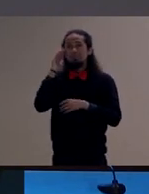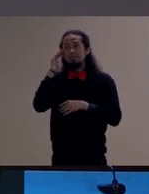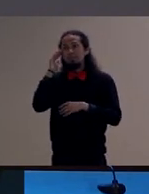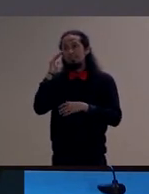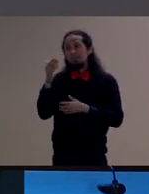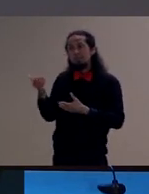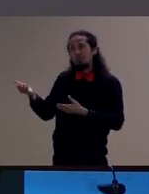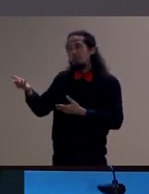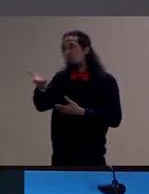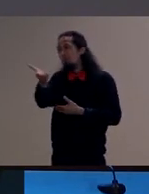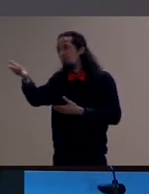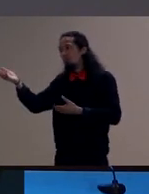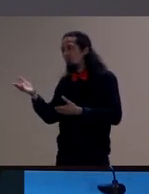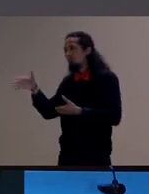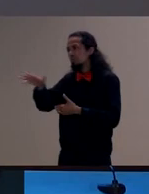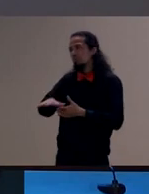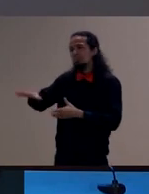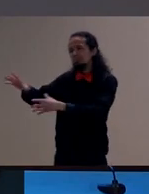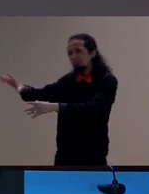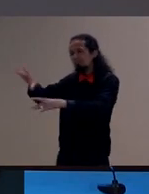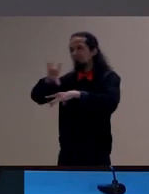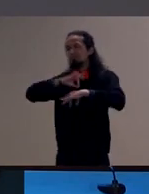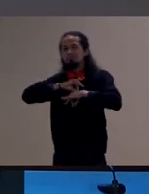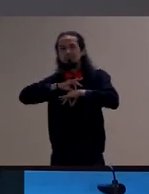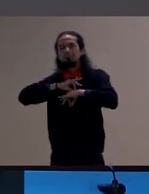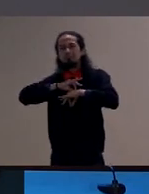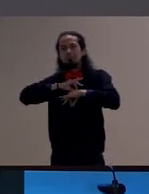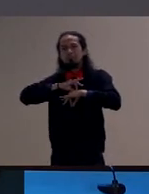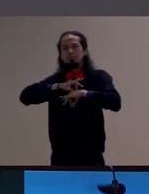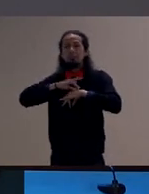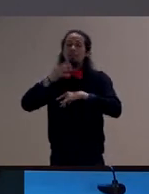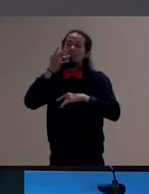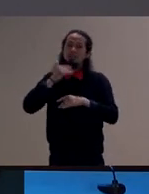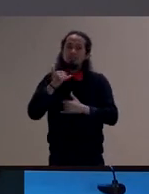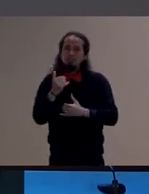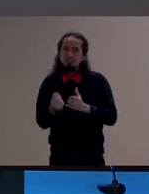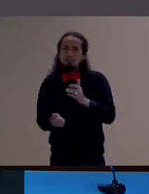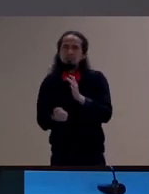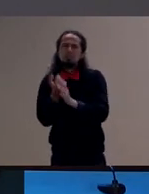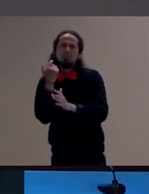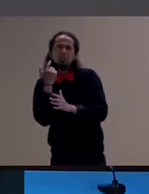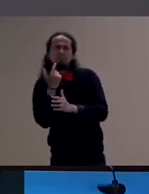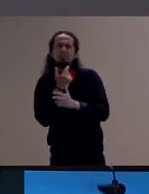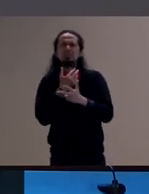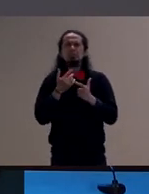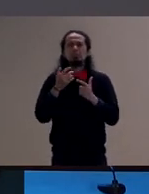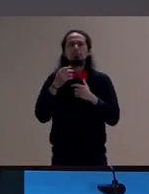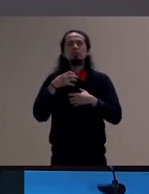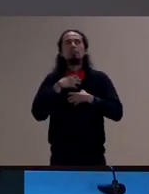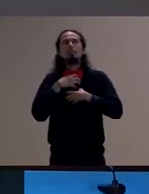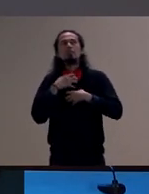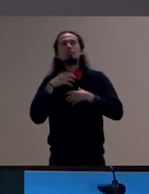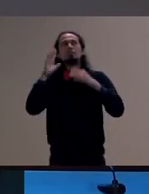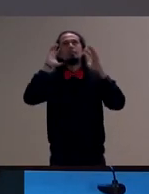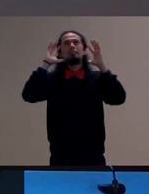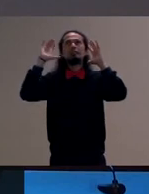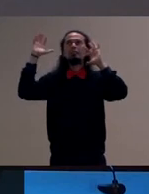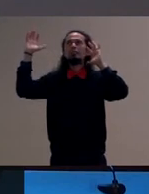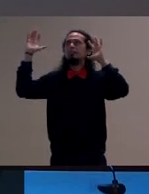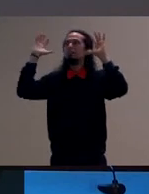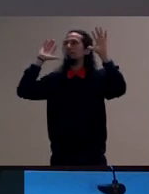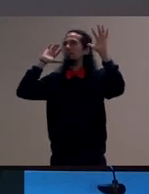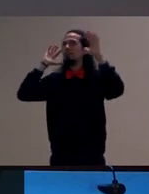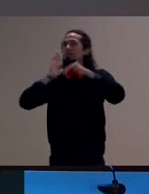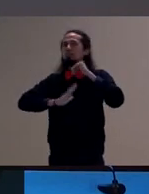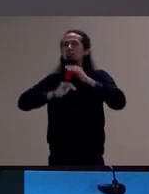cria a partir dos elementos que são organizados e disponibilizados para isso uma situação imaginária onde ela vai reconstituir algo